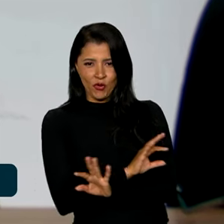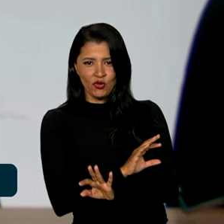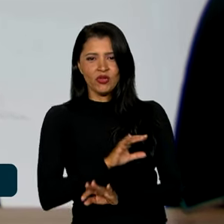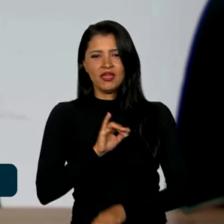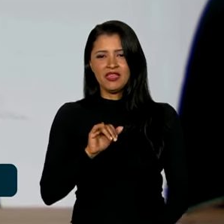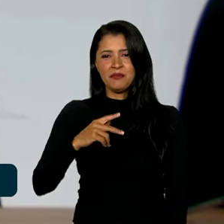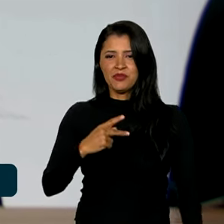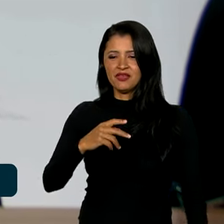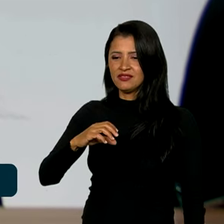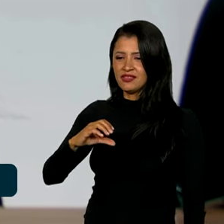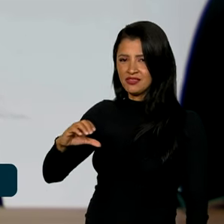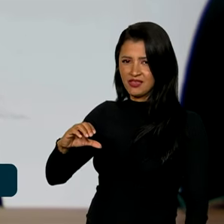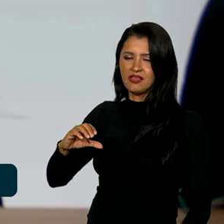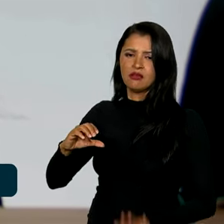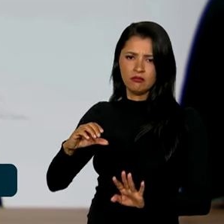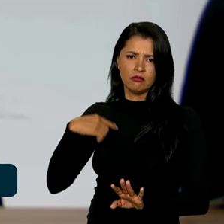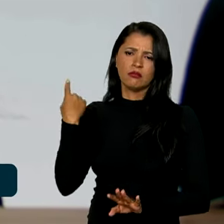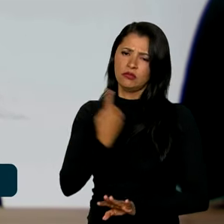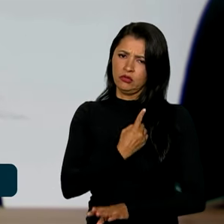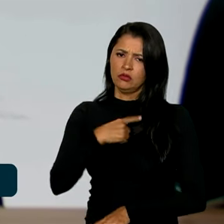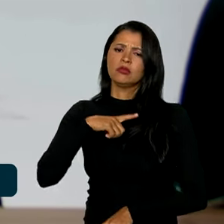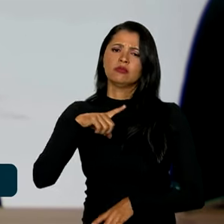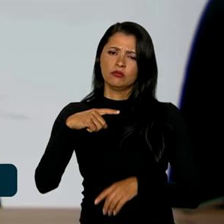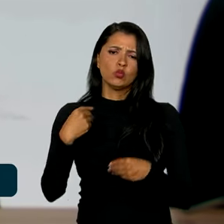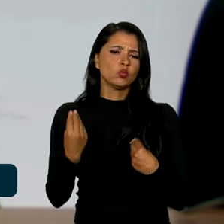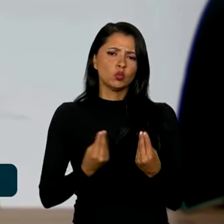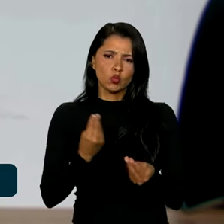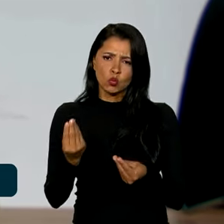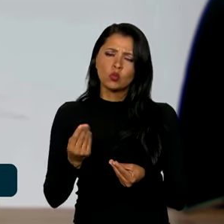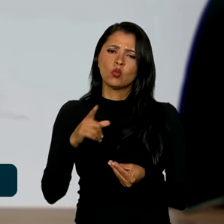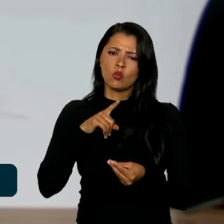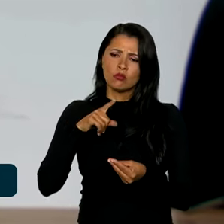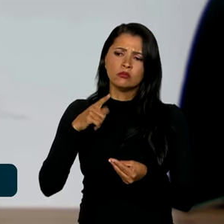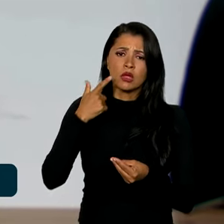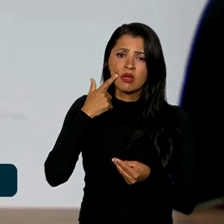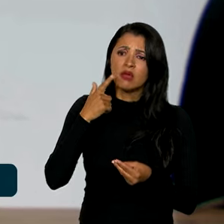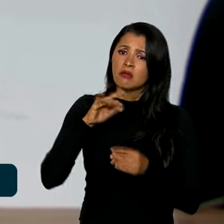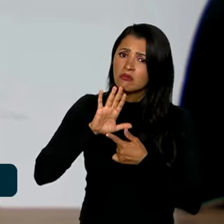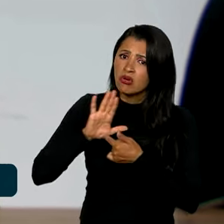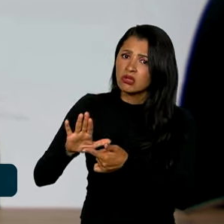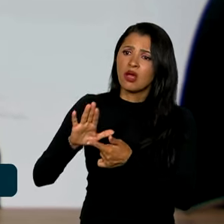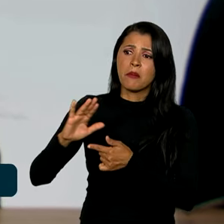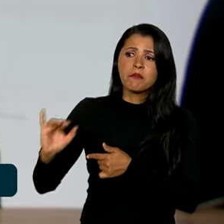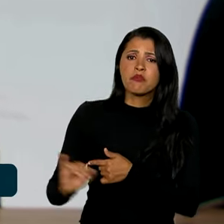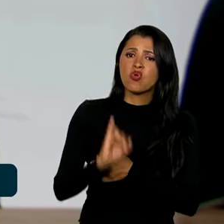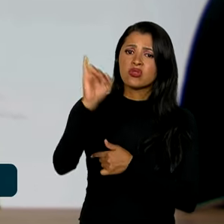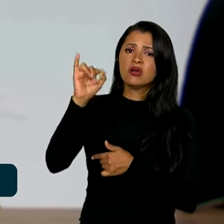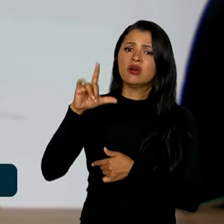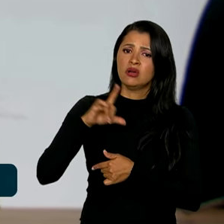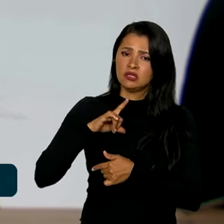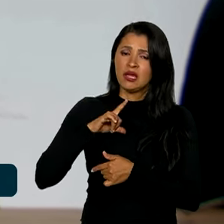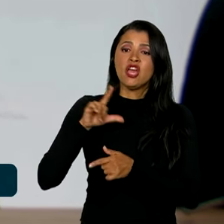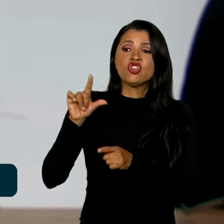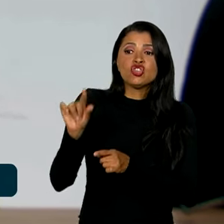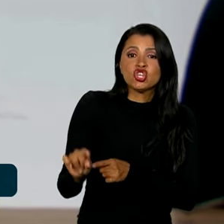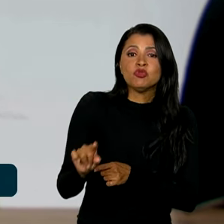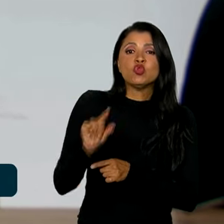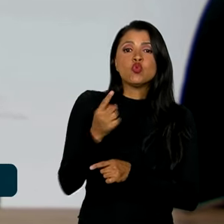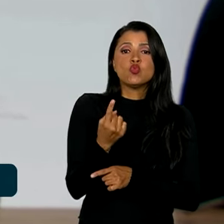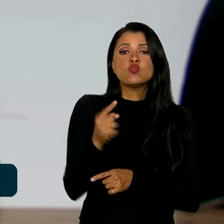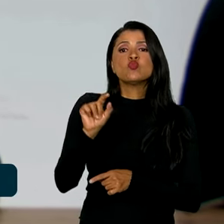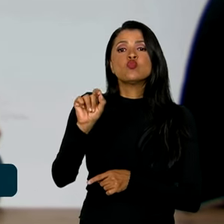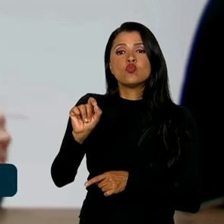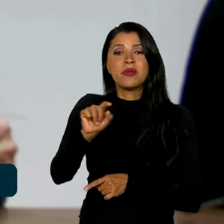IPCC, nós temos que acentuar a importância de nós termos um grau e meio como referência.